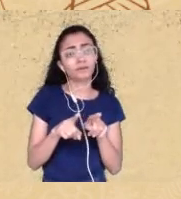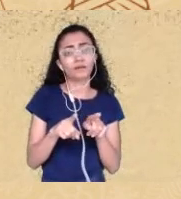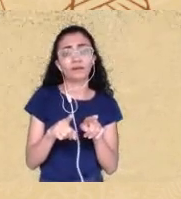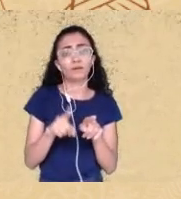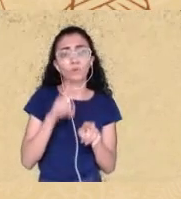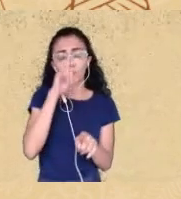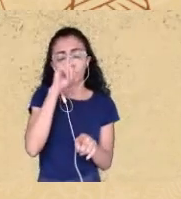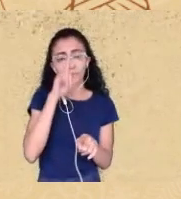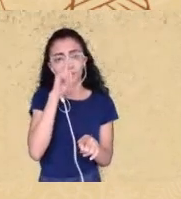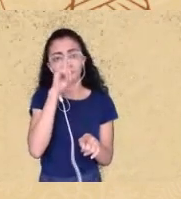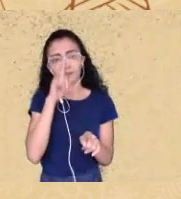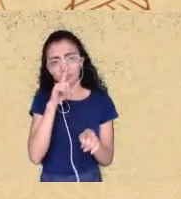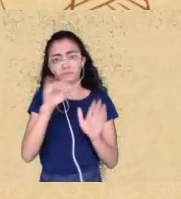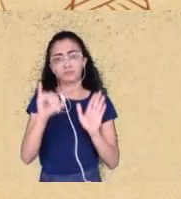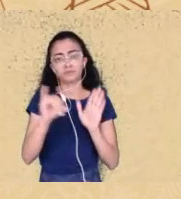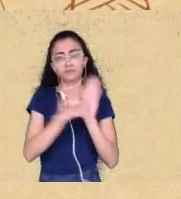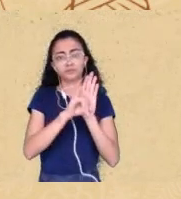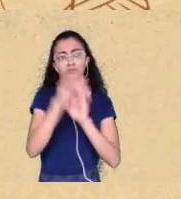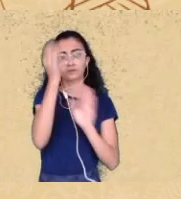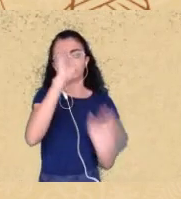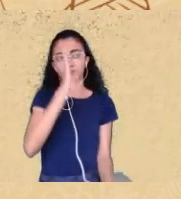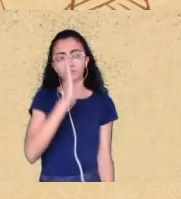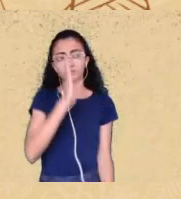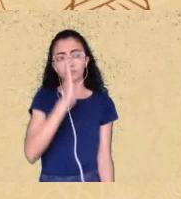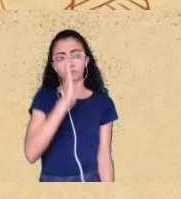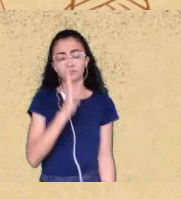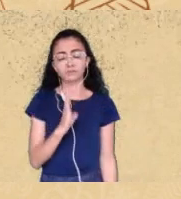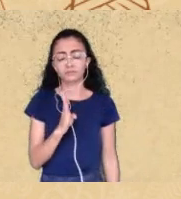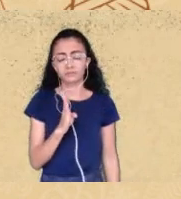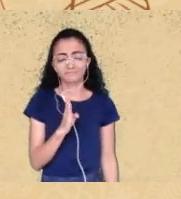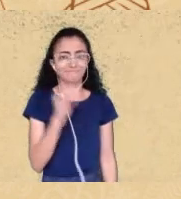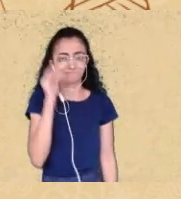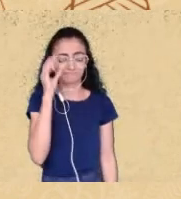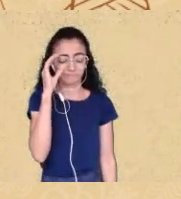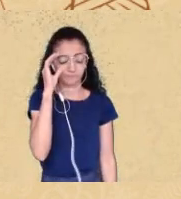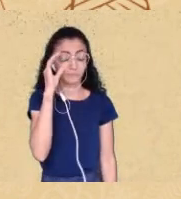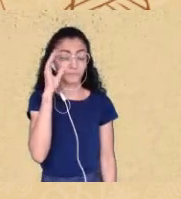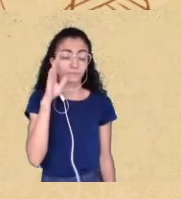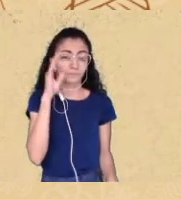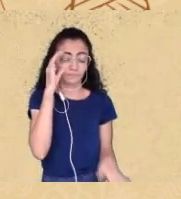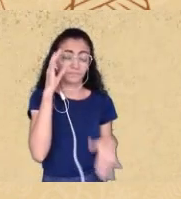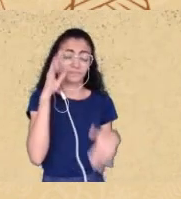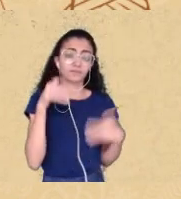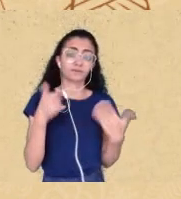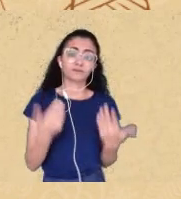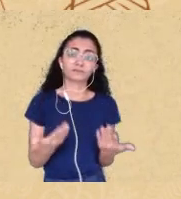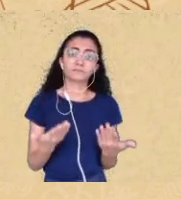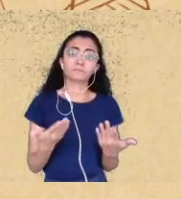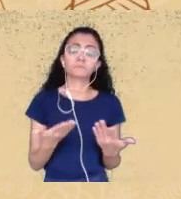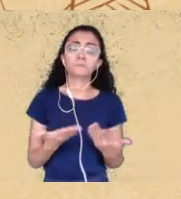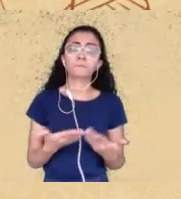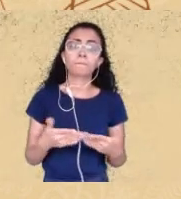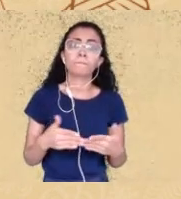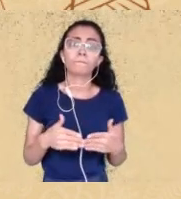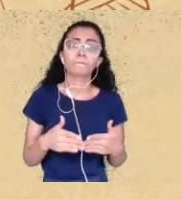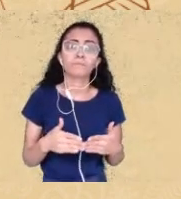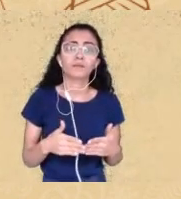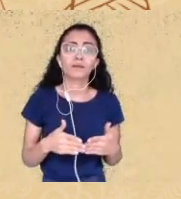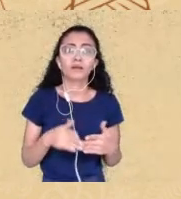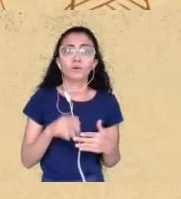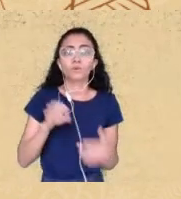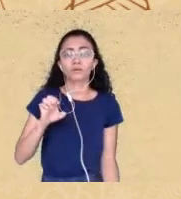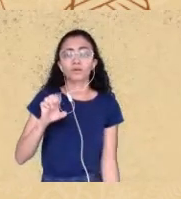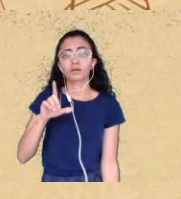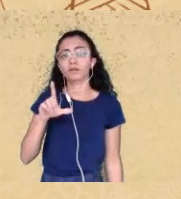identidade nacional que é circunscrita nesse território então seguindo ao que a Liane trouxe também